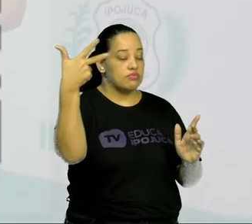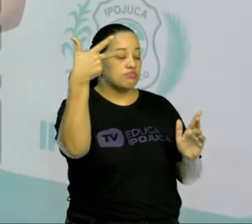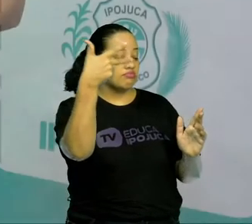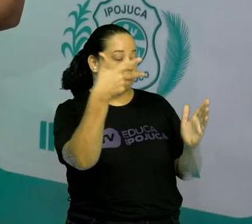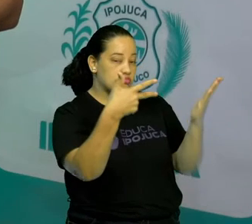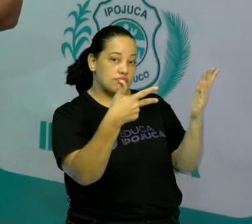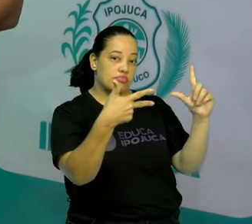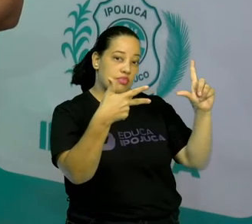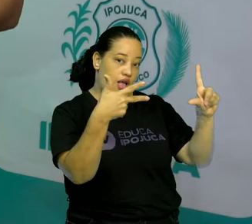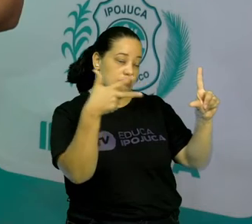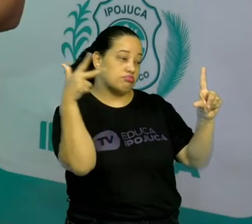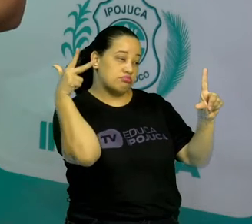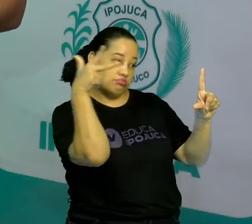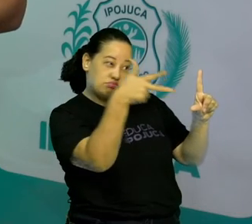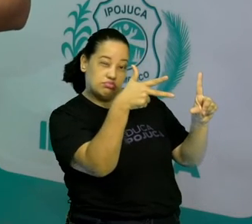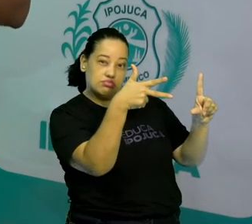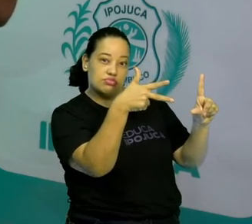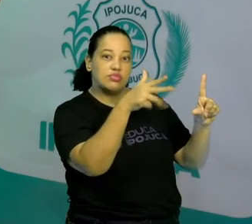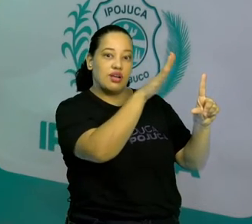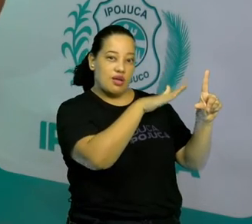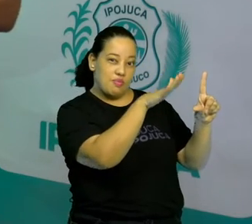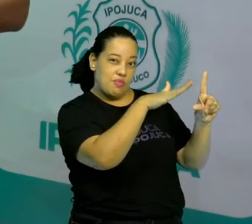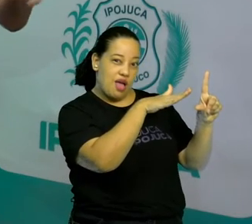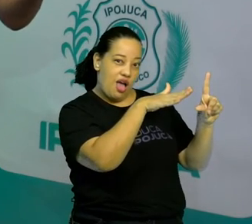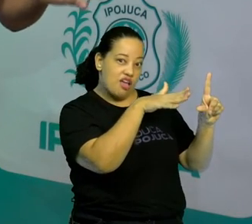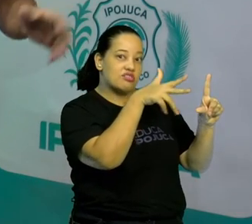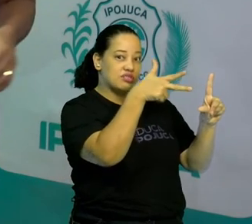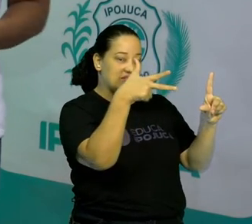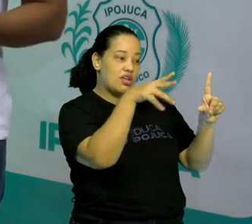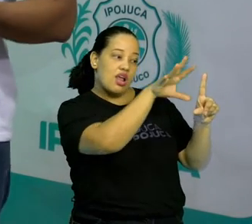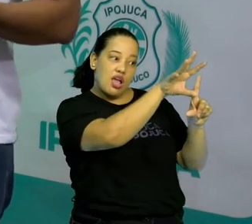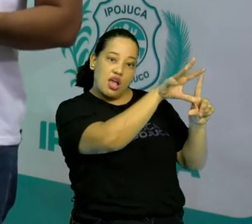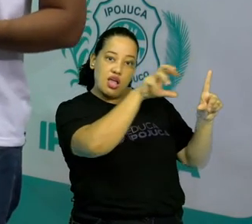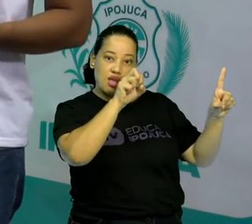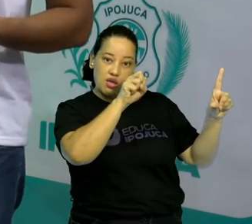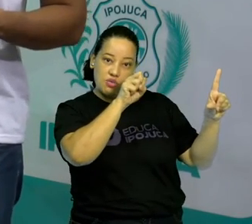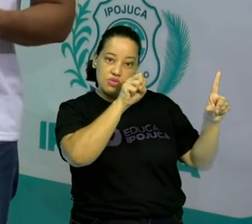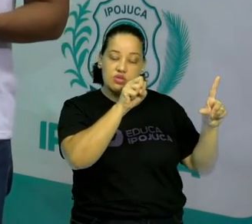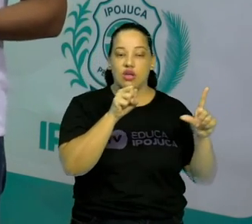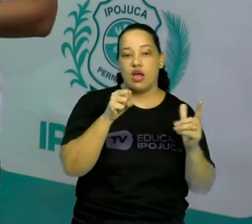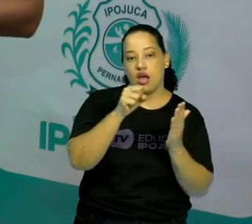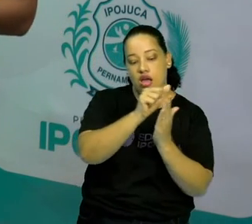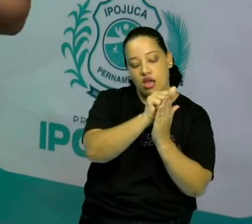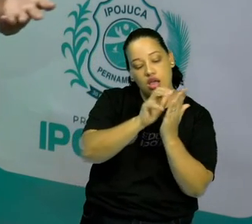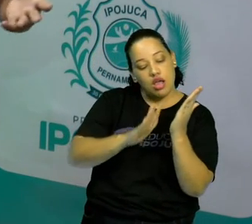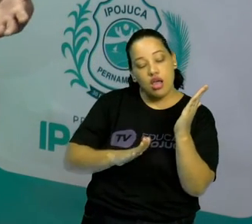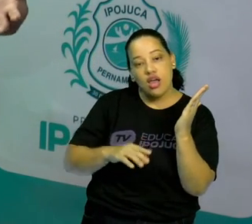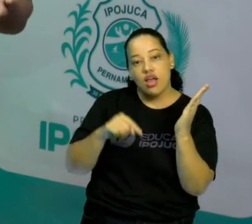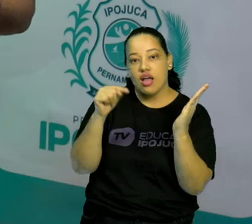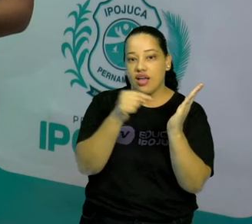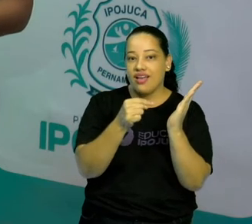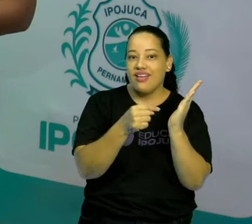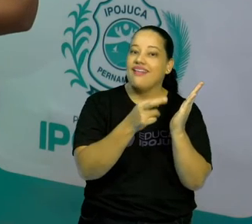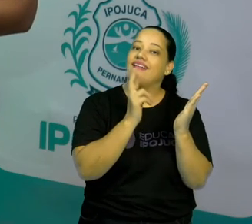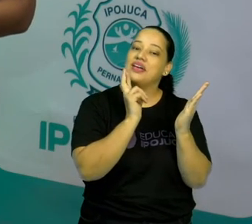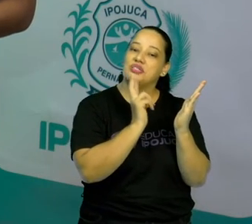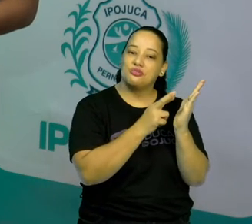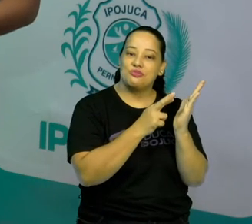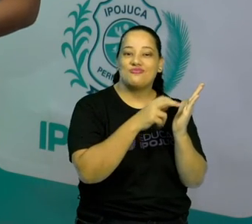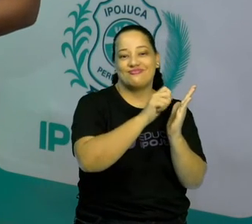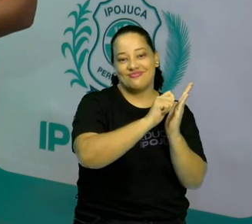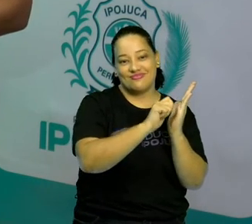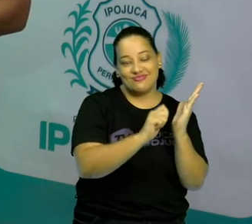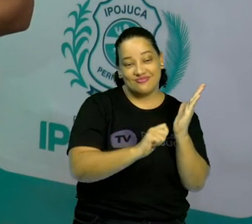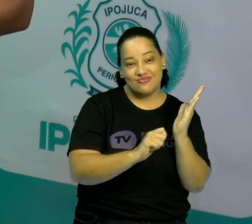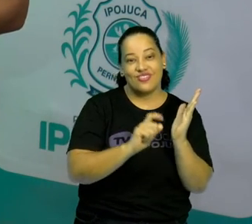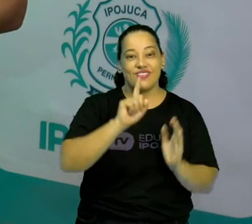QR Code, ele vai levá-los até a nossa atividade, respondam no caderno, para que a